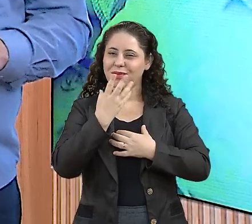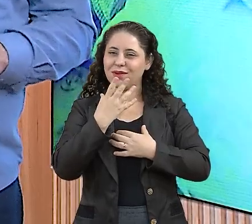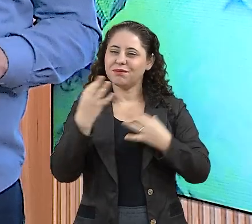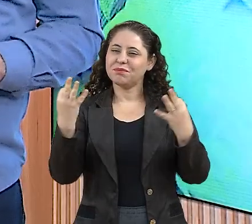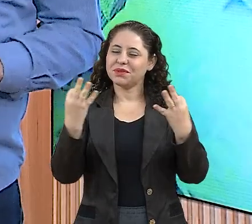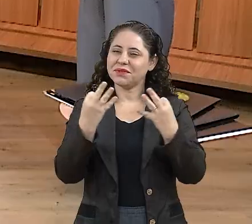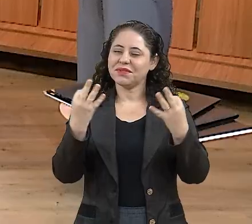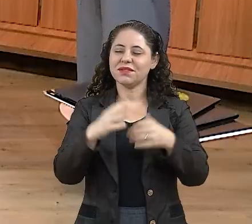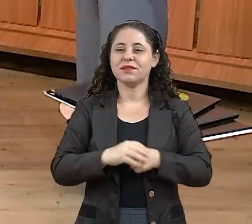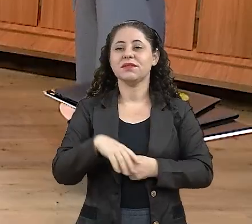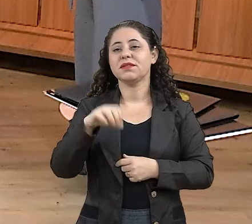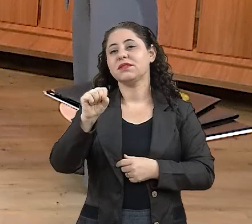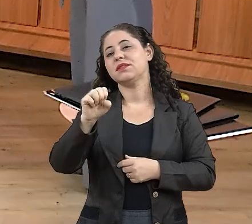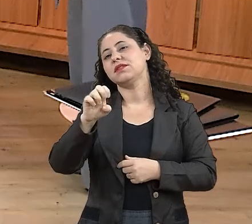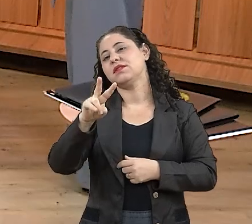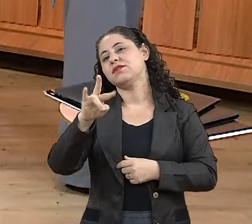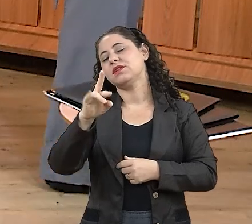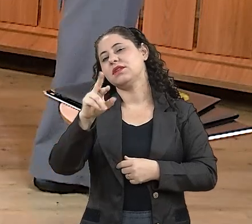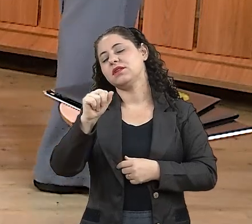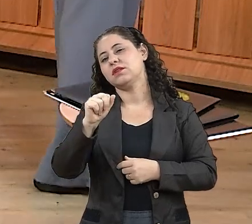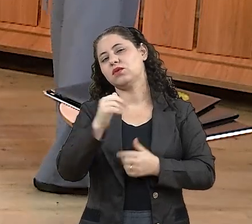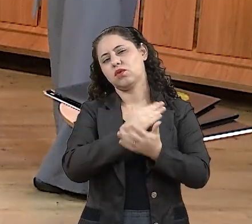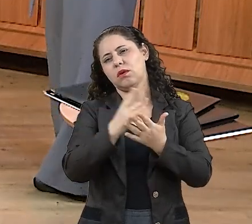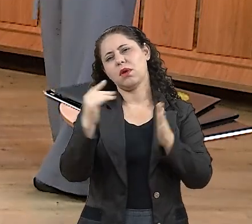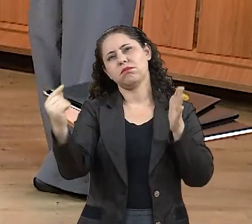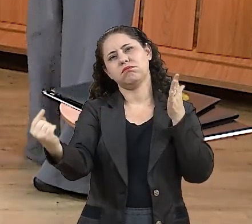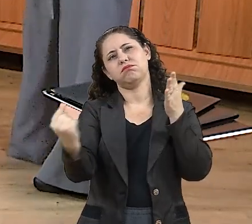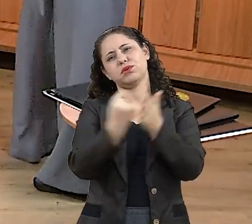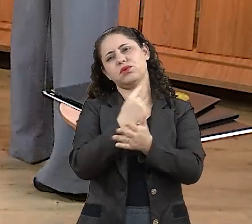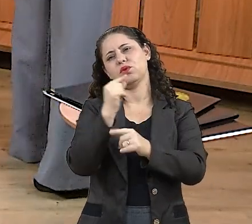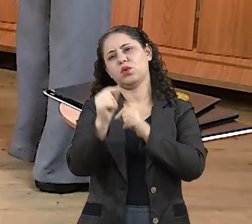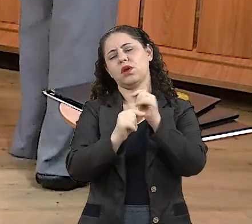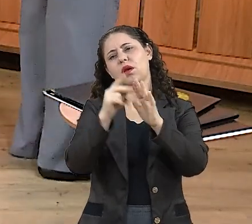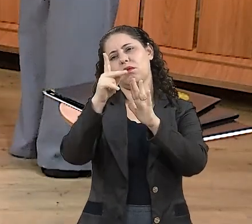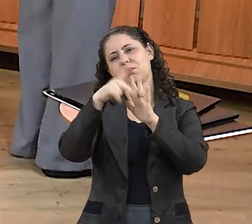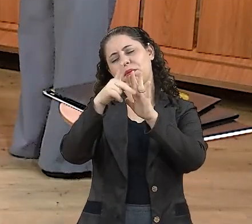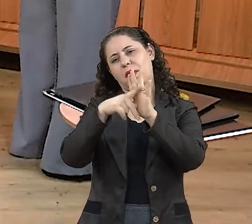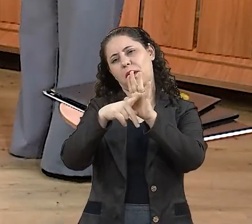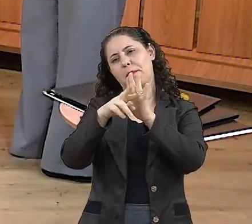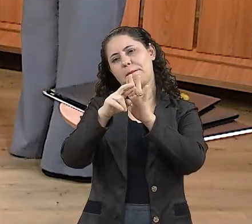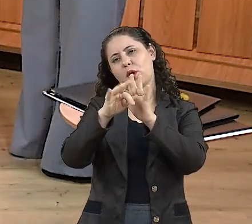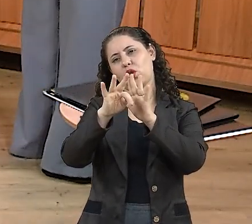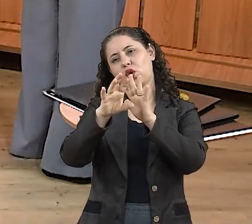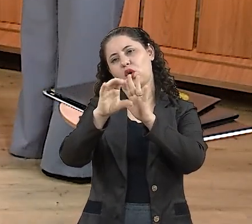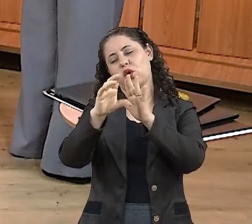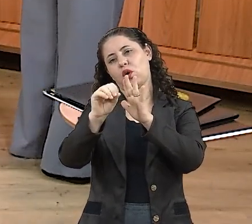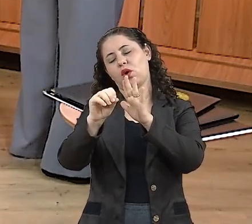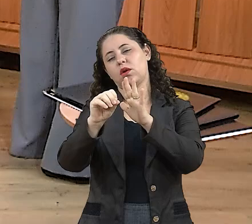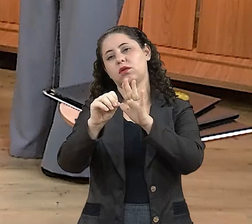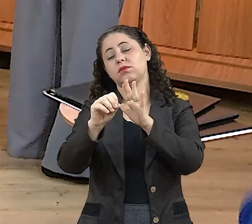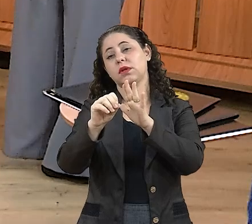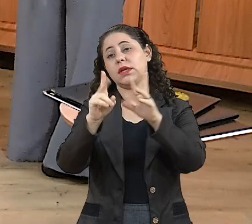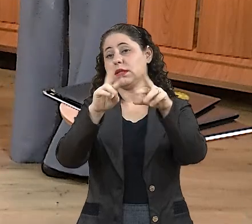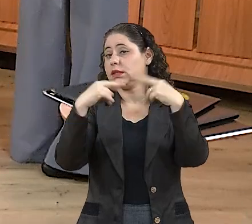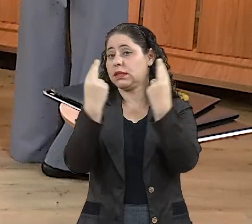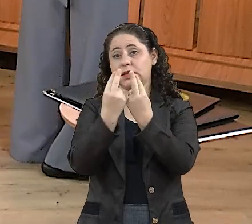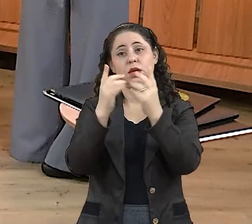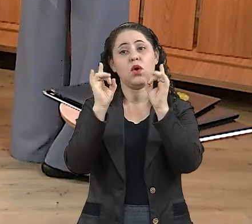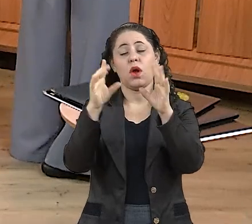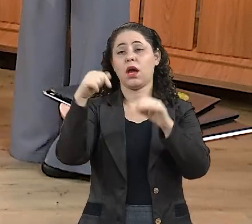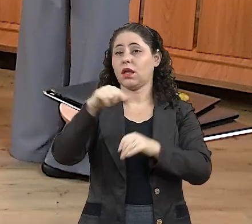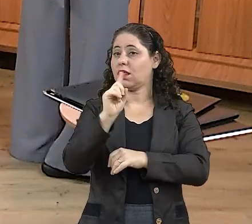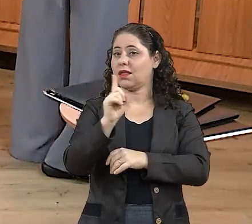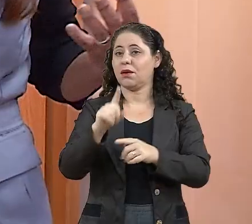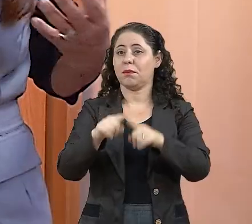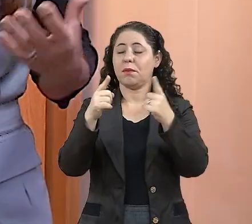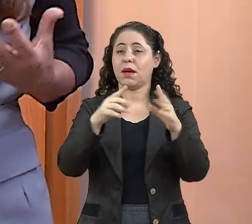Perfeito, é isso mesmo. Lá no começo, vocês me perguntaram sobre o protocolo. Apesar da sessão não ser aqui, mas o